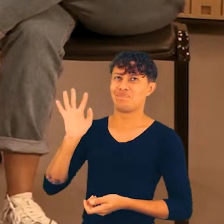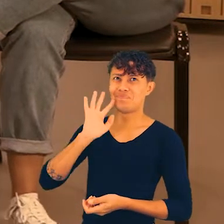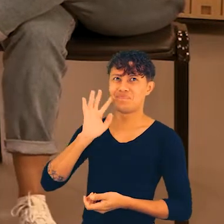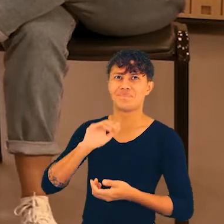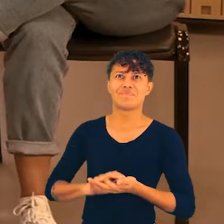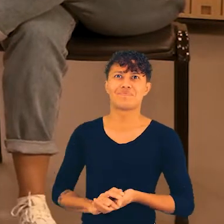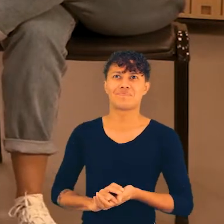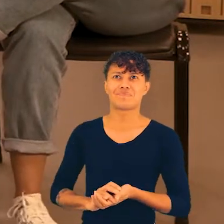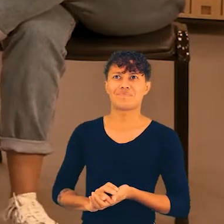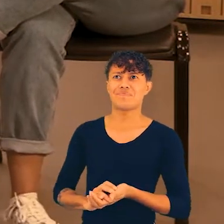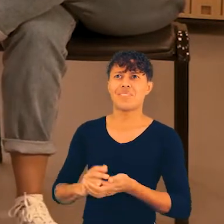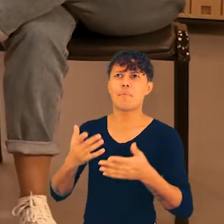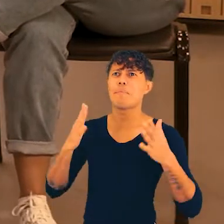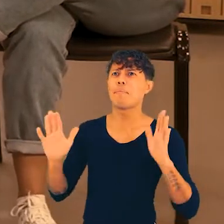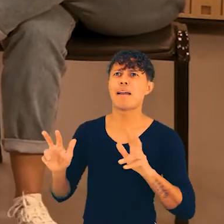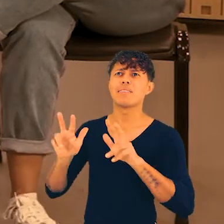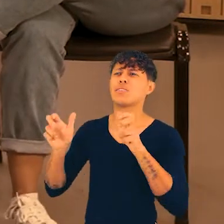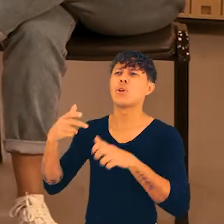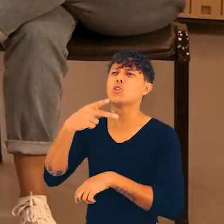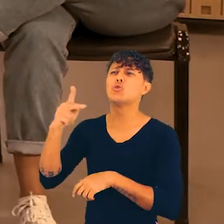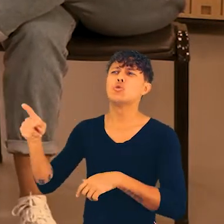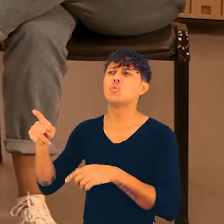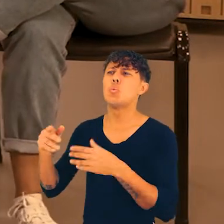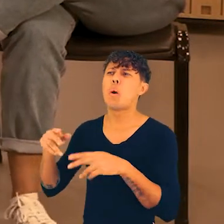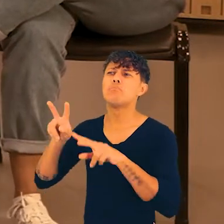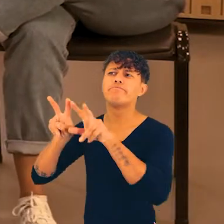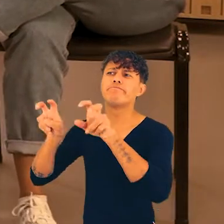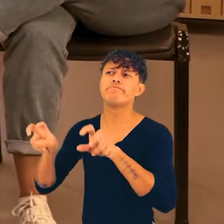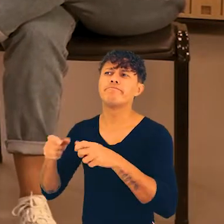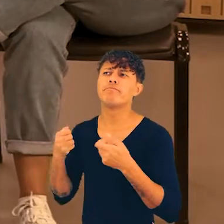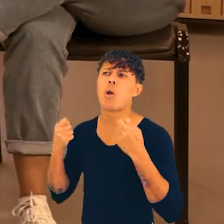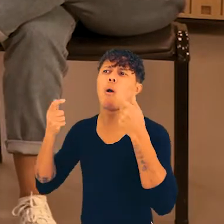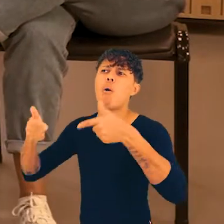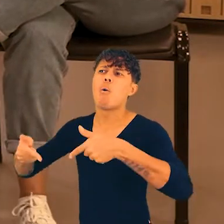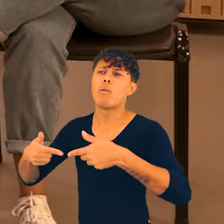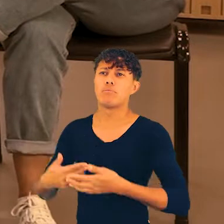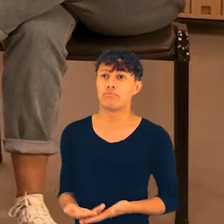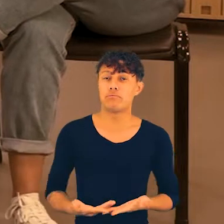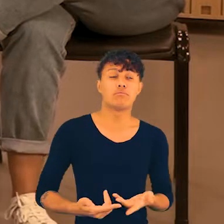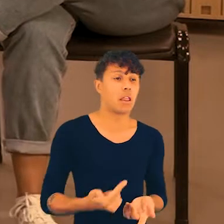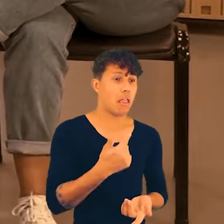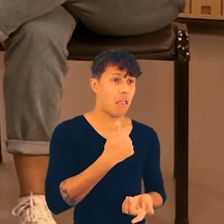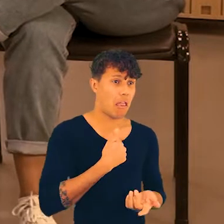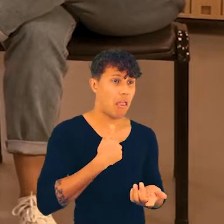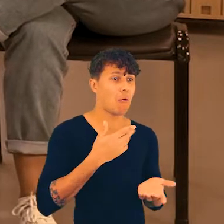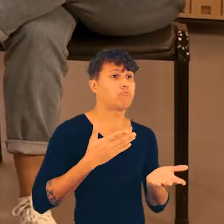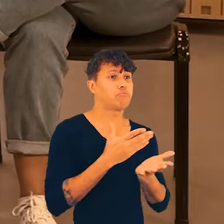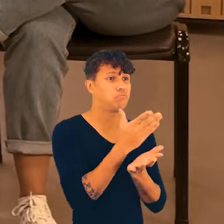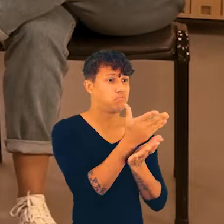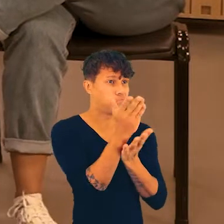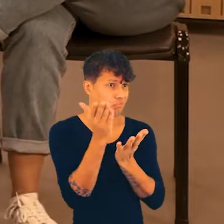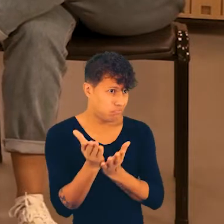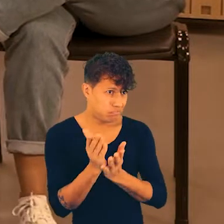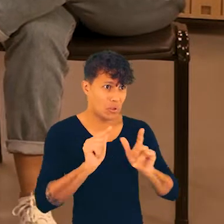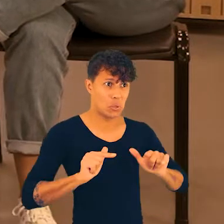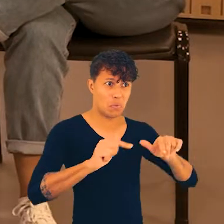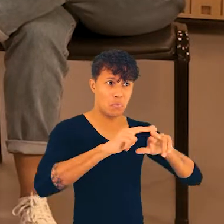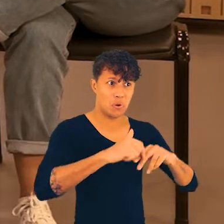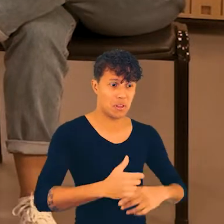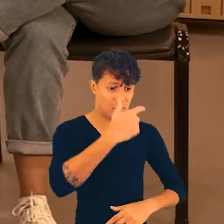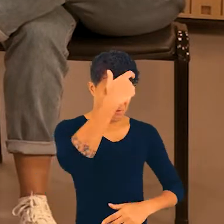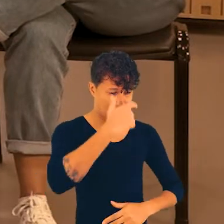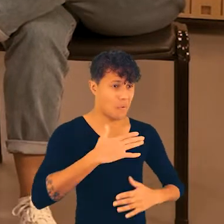muito legal. E dentre essas causas, quais são as suas? Olha, eu transito por diversas causas